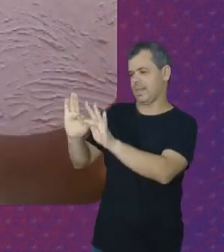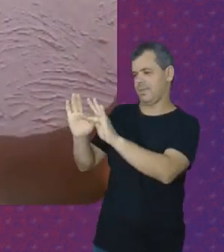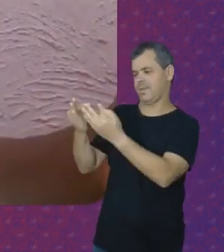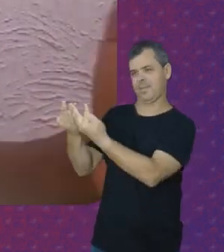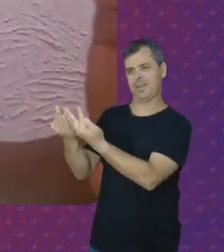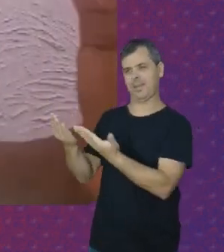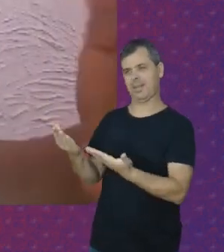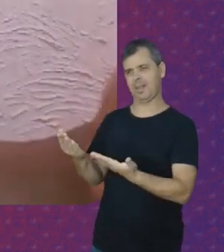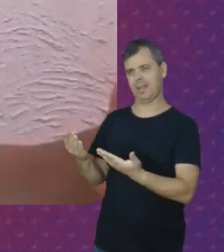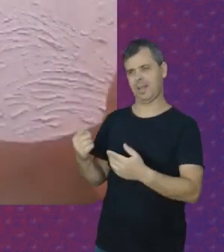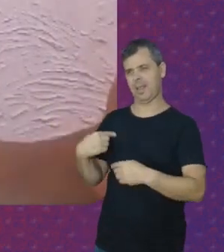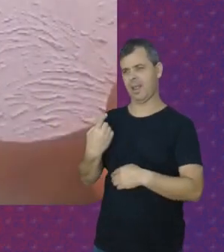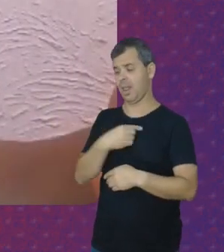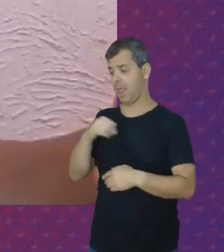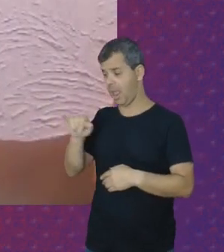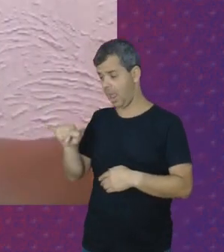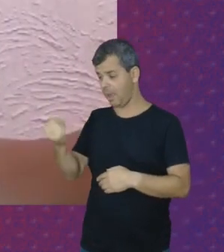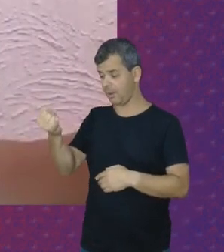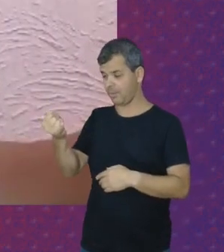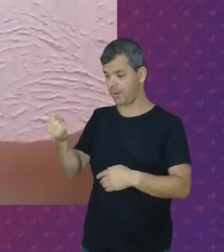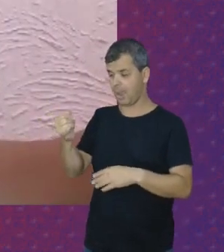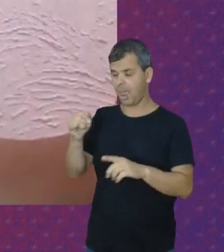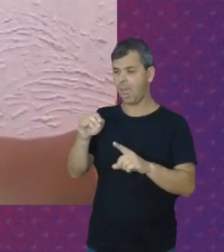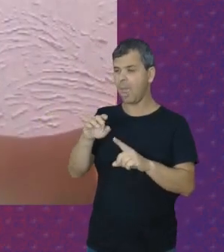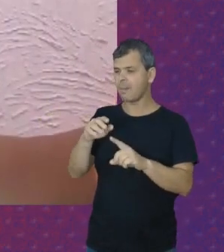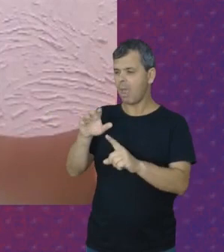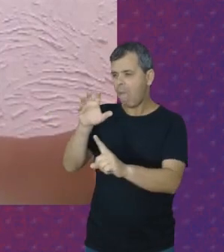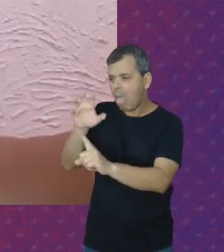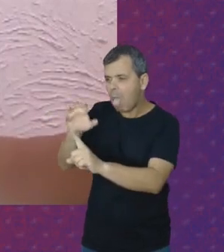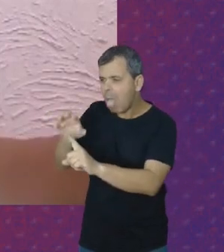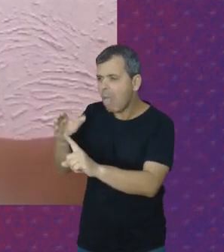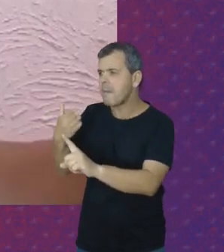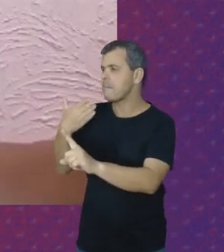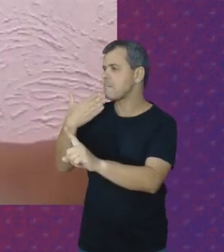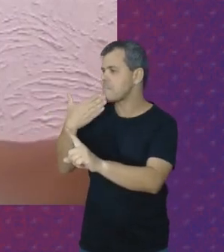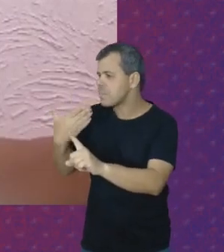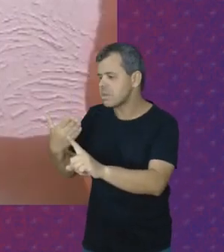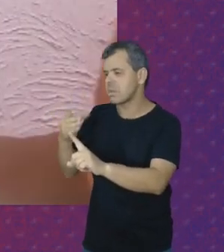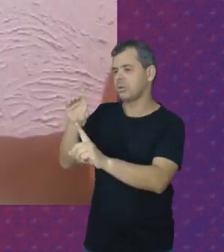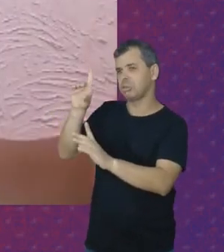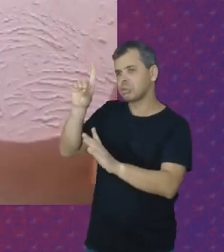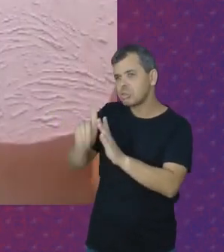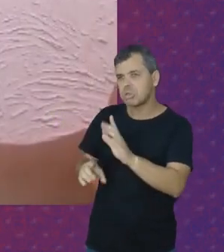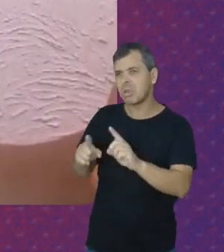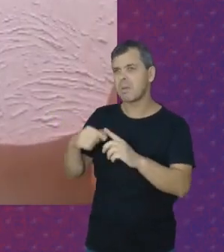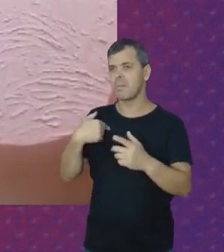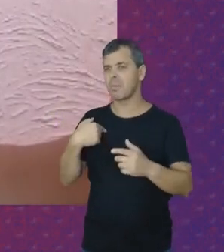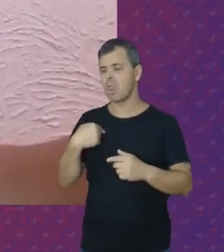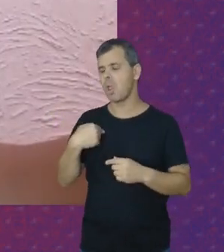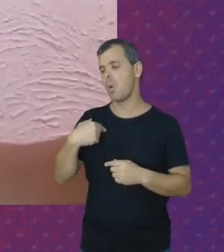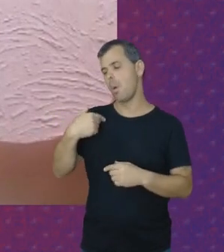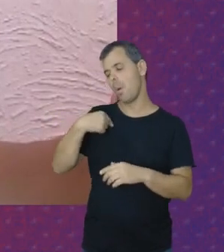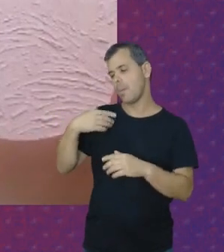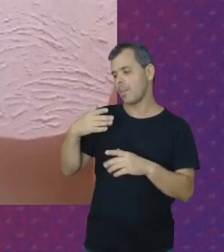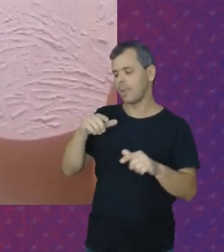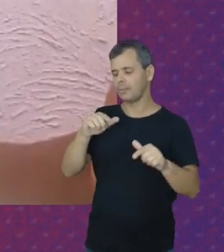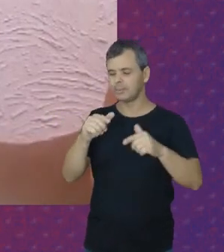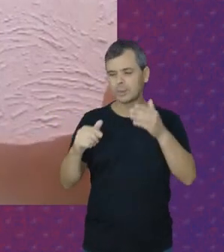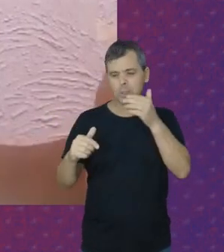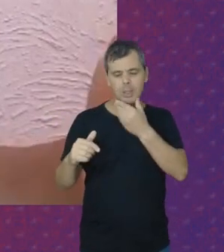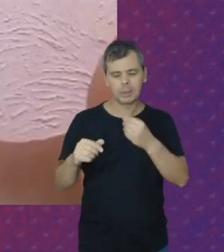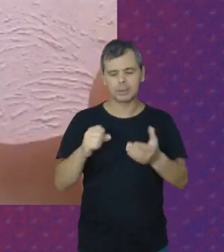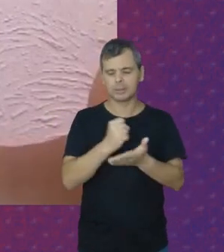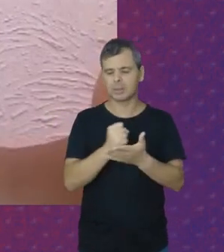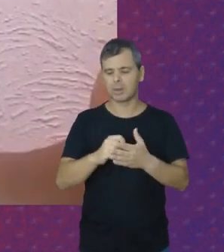Aí aproveita Para explorar E para a trabalhadora Não pedir os seus direitos Porque Ah meu patrão Considera muito Então